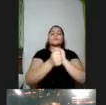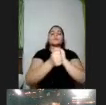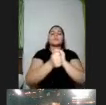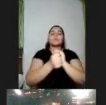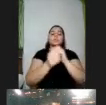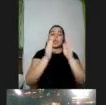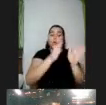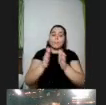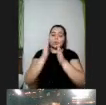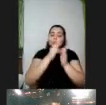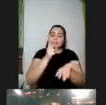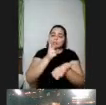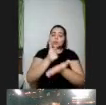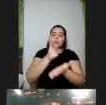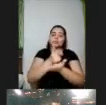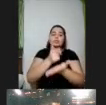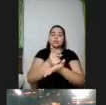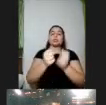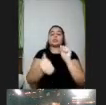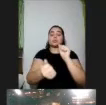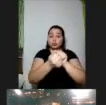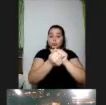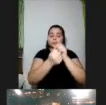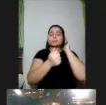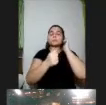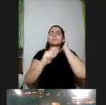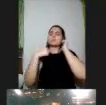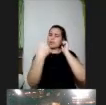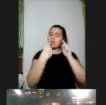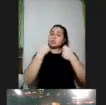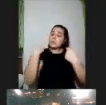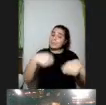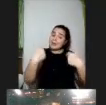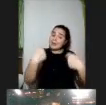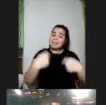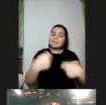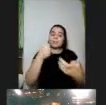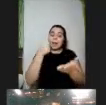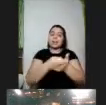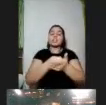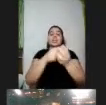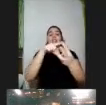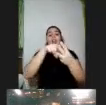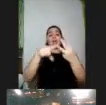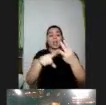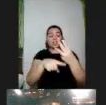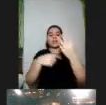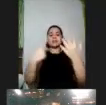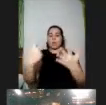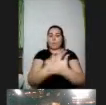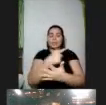constantes das três simultaneamente e a gente precisa garantir que essas três coisas aconteçam pra que a gente possa aprender